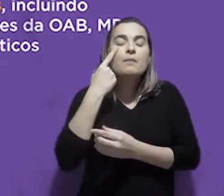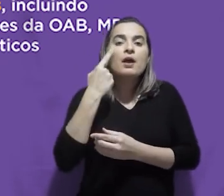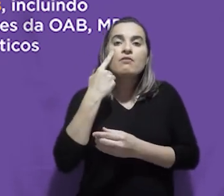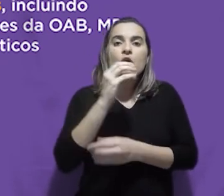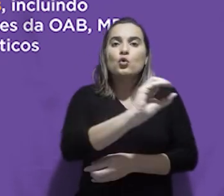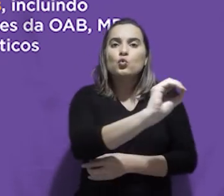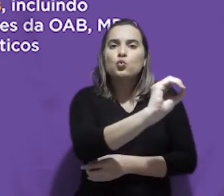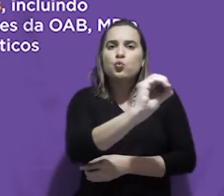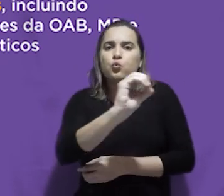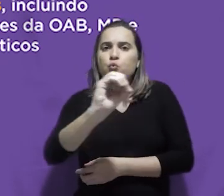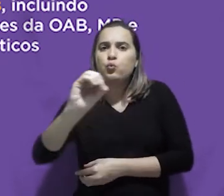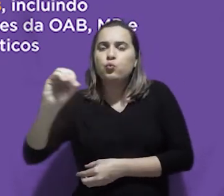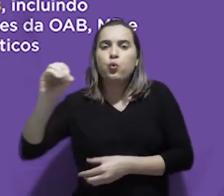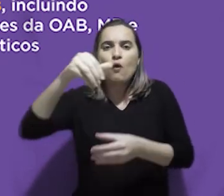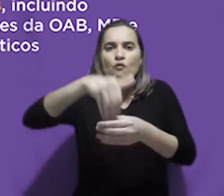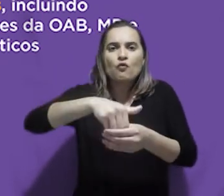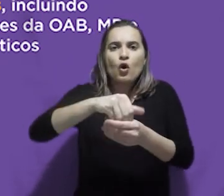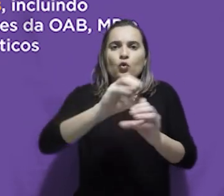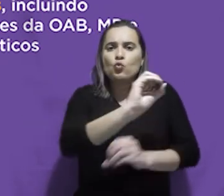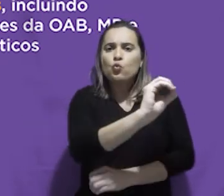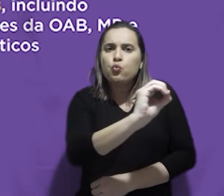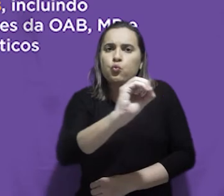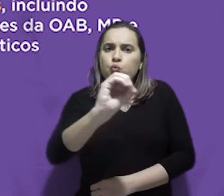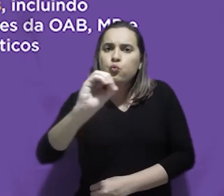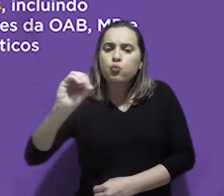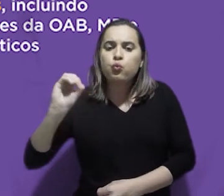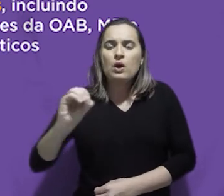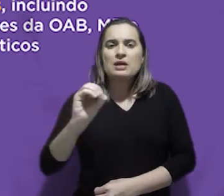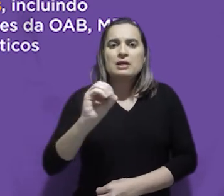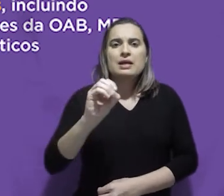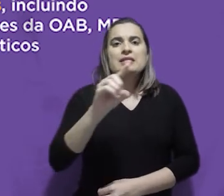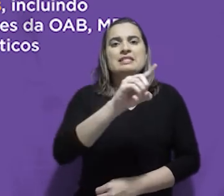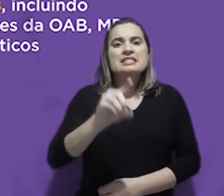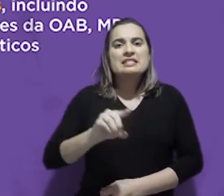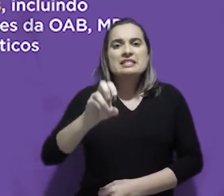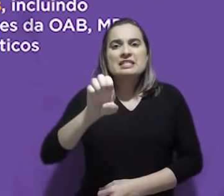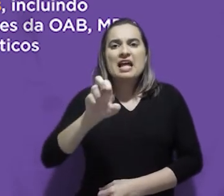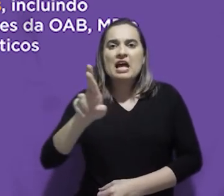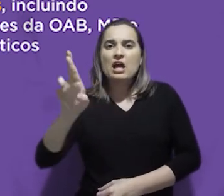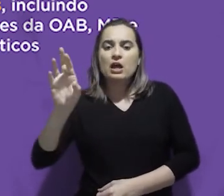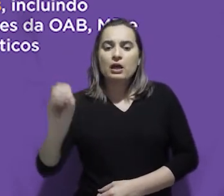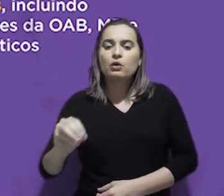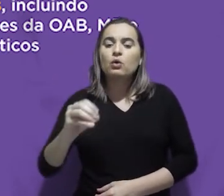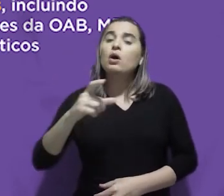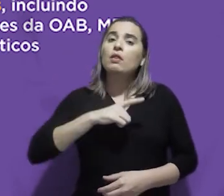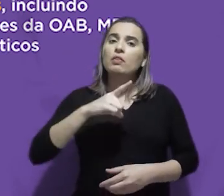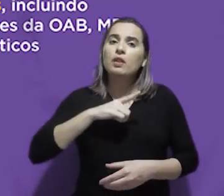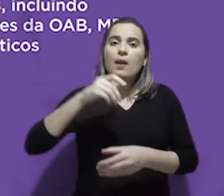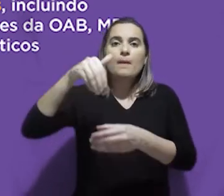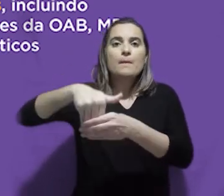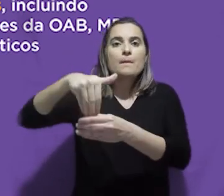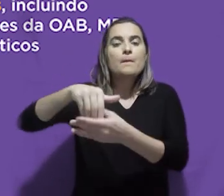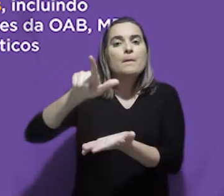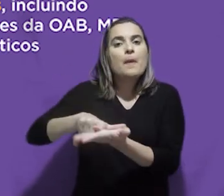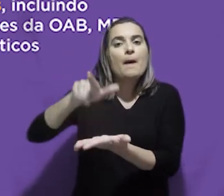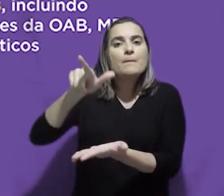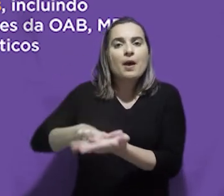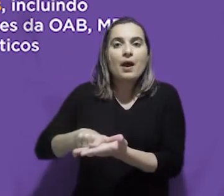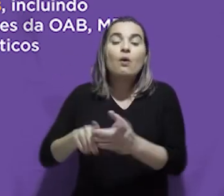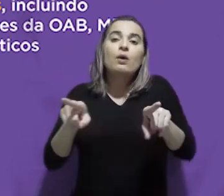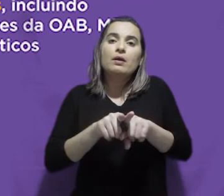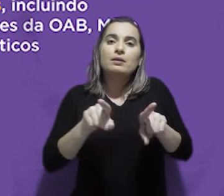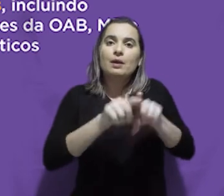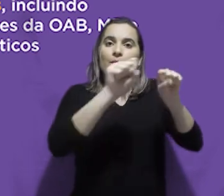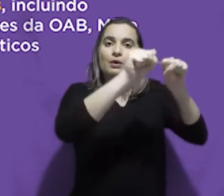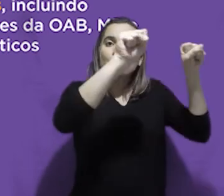que não há nenhum voto dentro da urna, votos das cédulas de papel são digitados na urna eletrônica e também em um